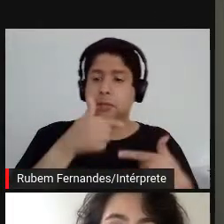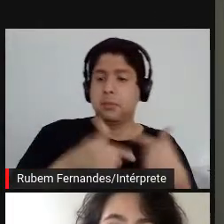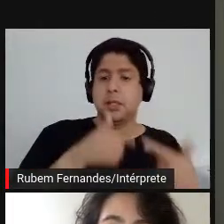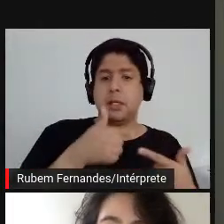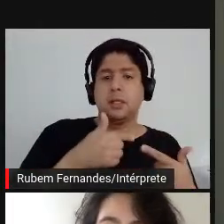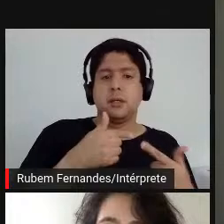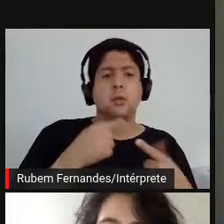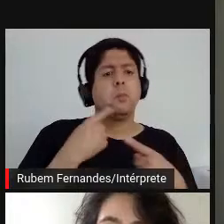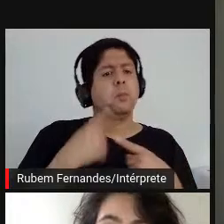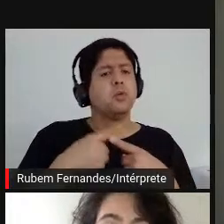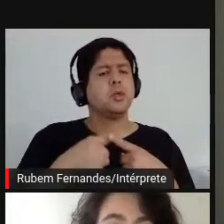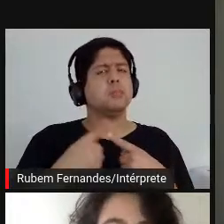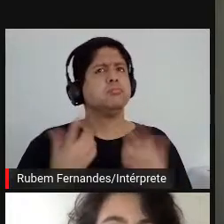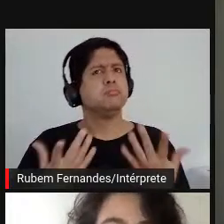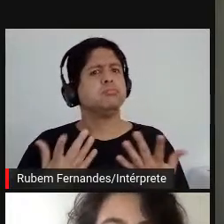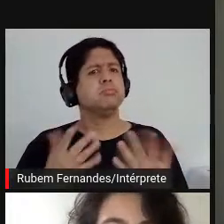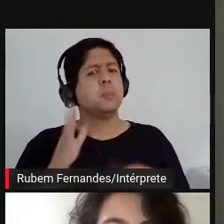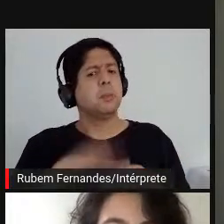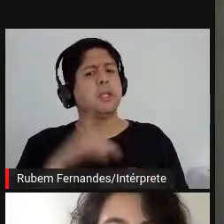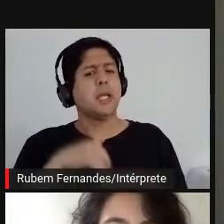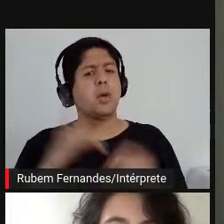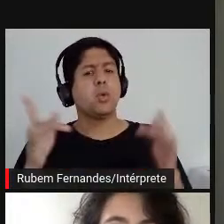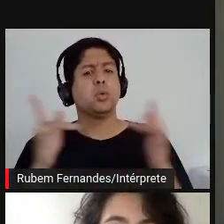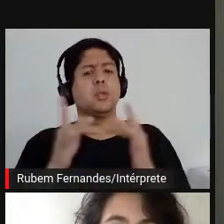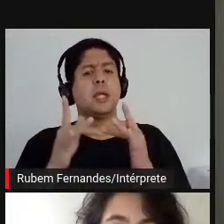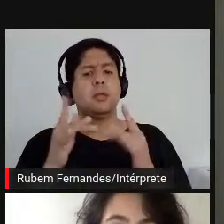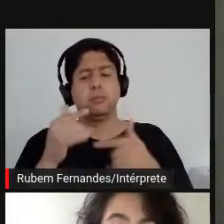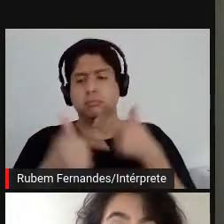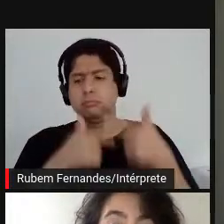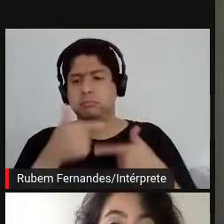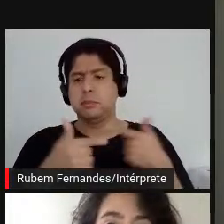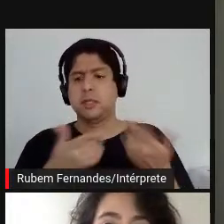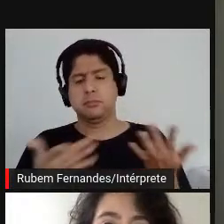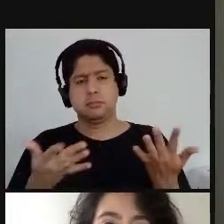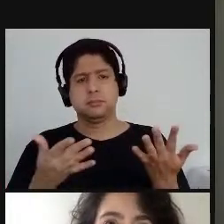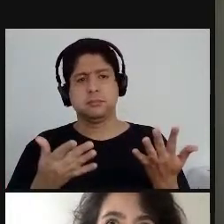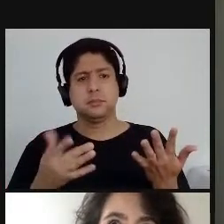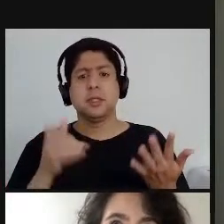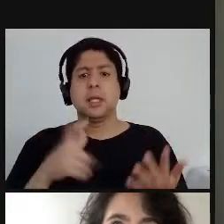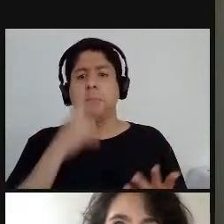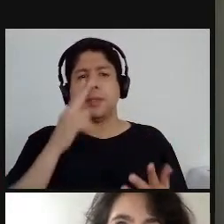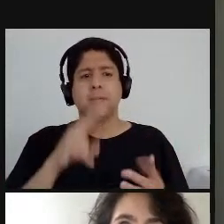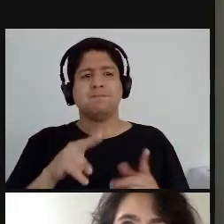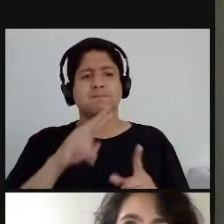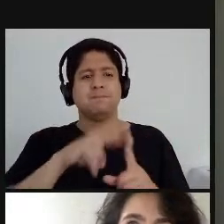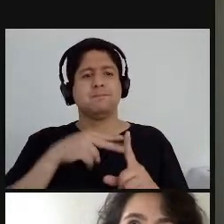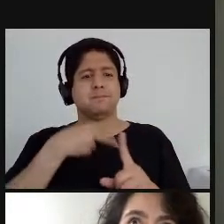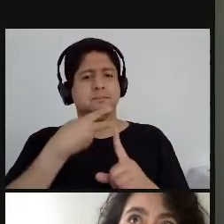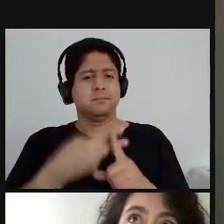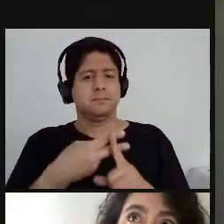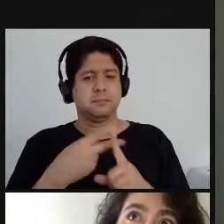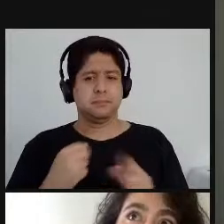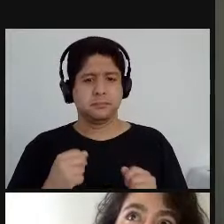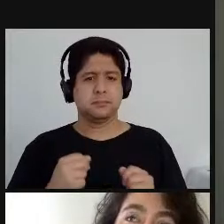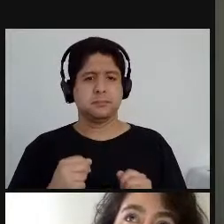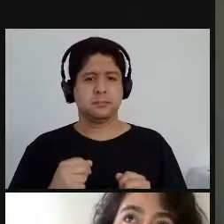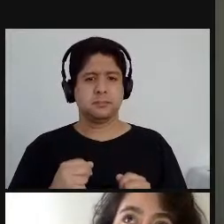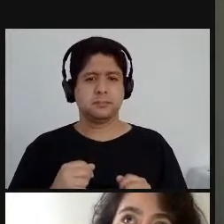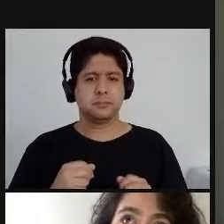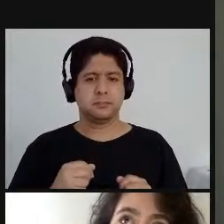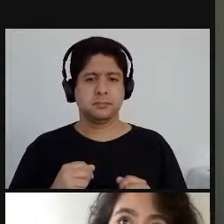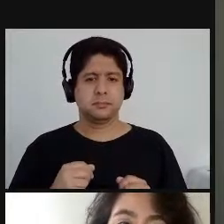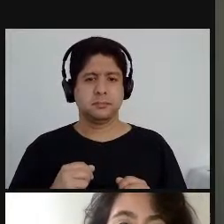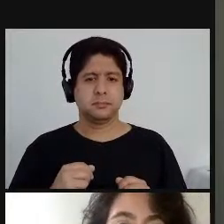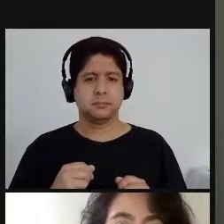tinham contato com o trabalho, né? E era uma dobra. Eu gosto de pensar também que... Eram